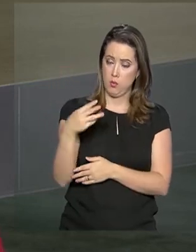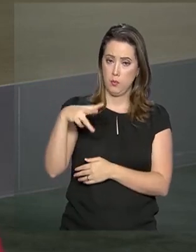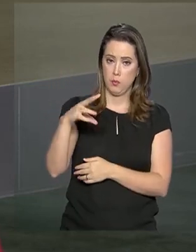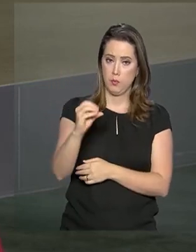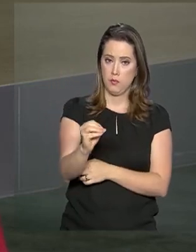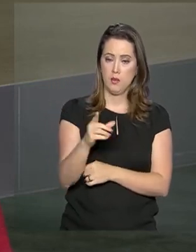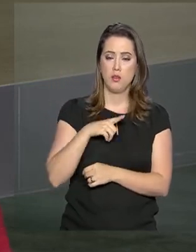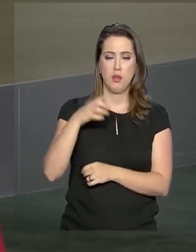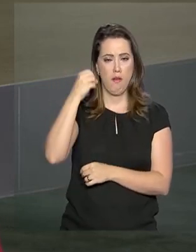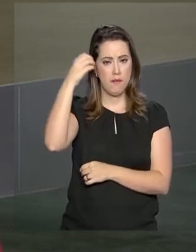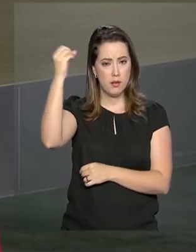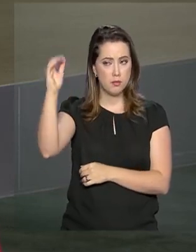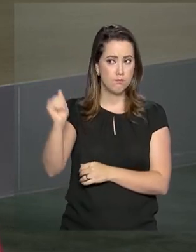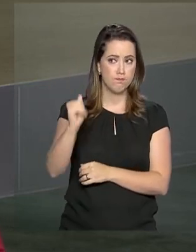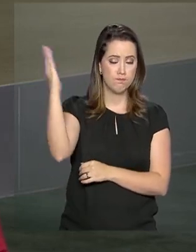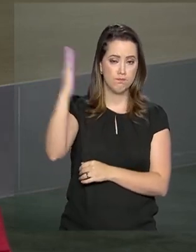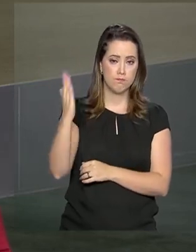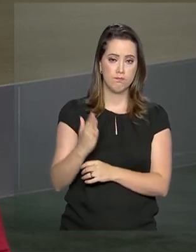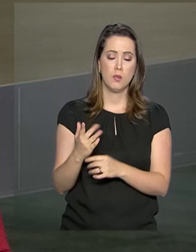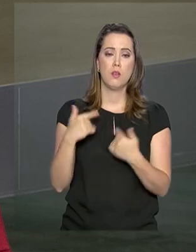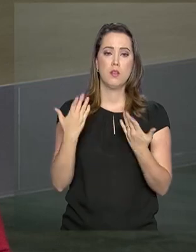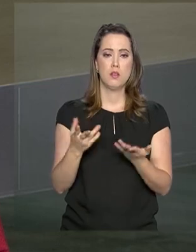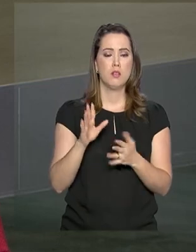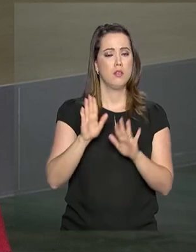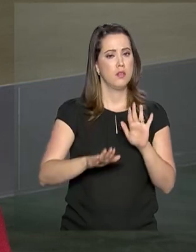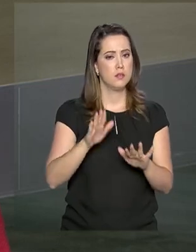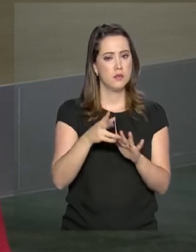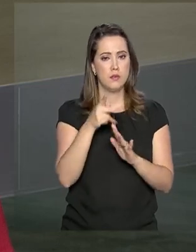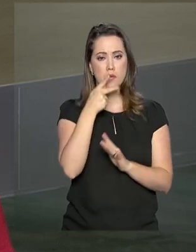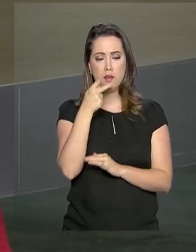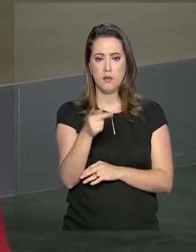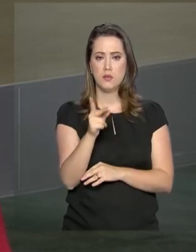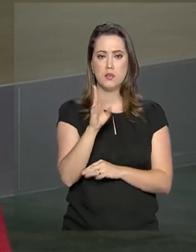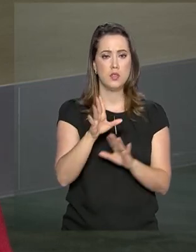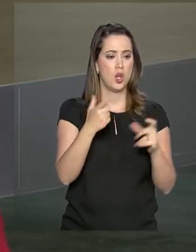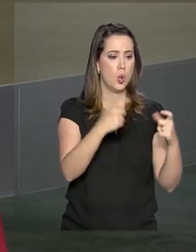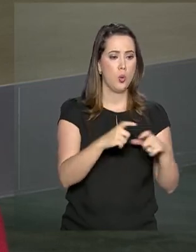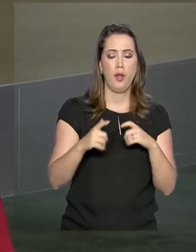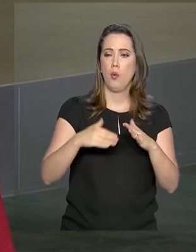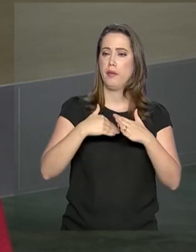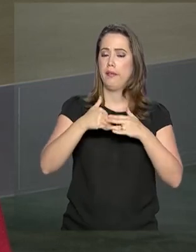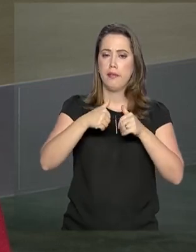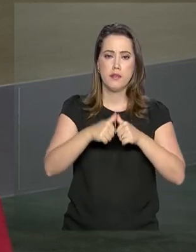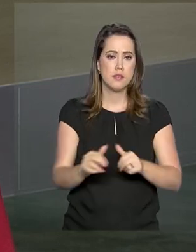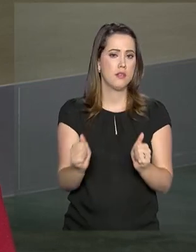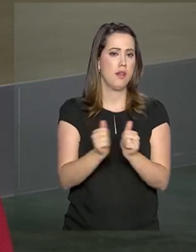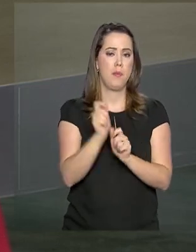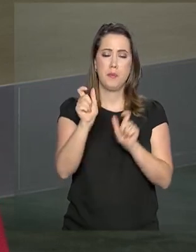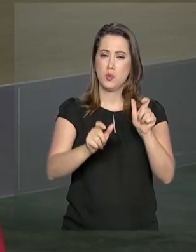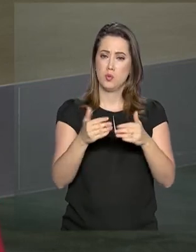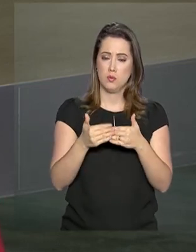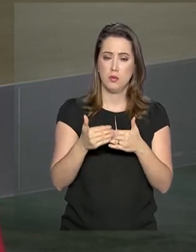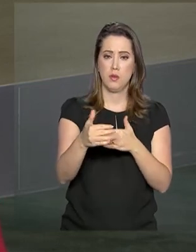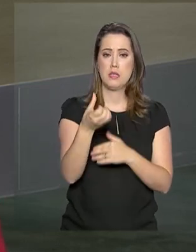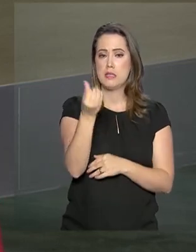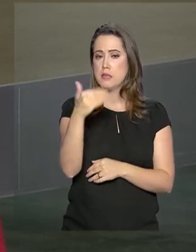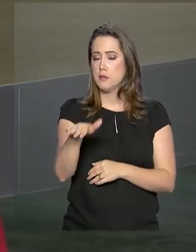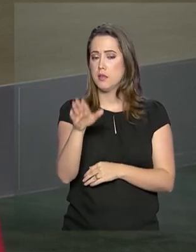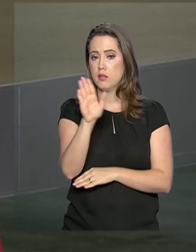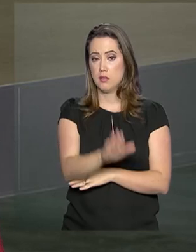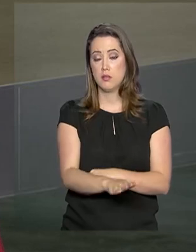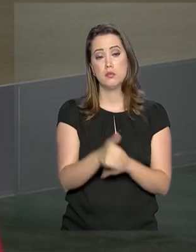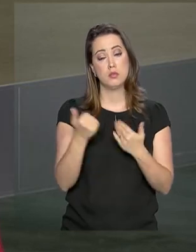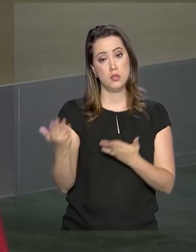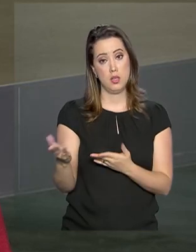março, que ele tem essas viagens internacionais, e que ele vai dar um jeito de falar, seja onde estiver, com o cidadão a partir de seis e meia da tarde.